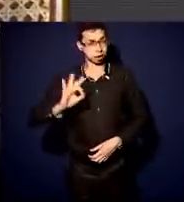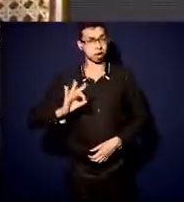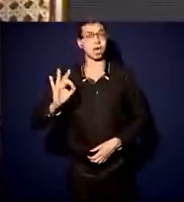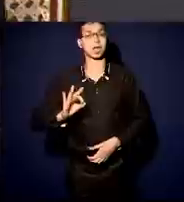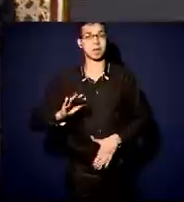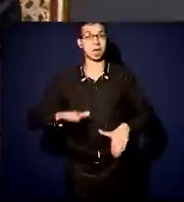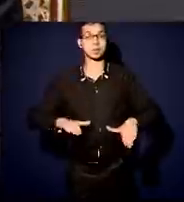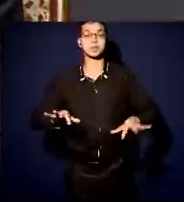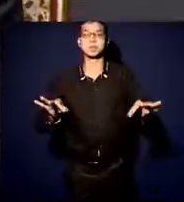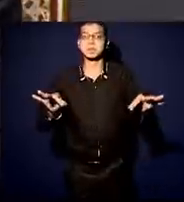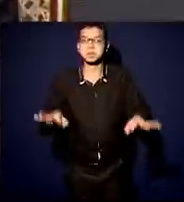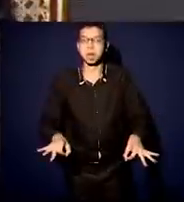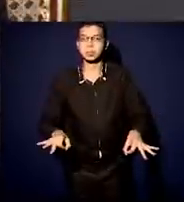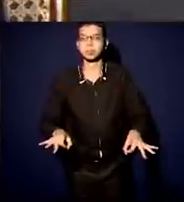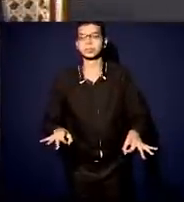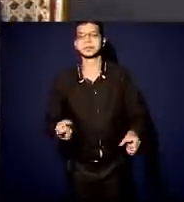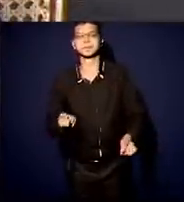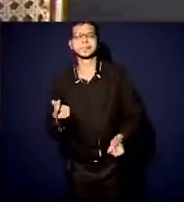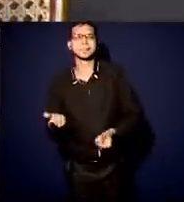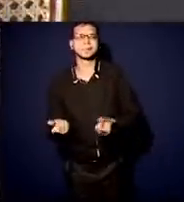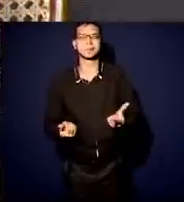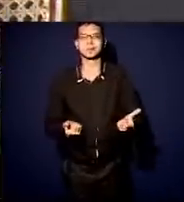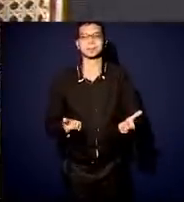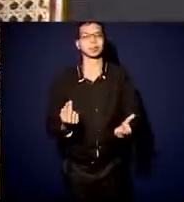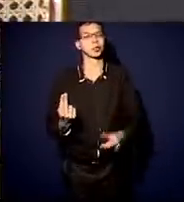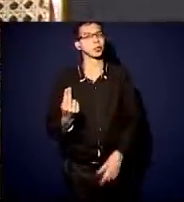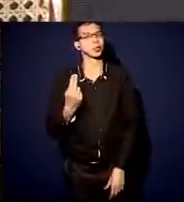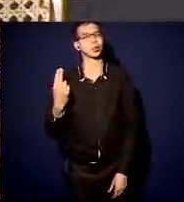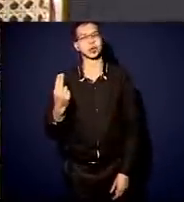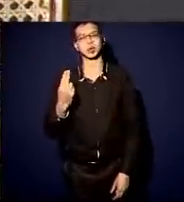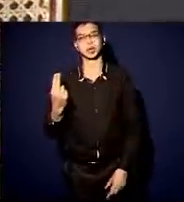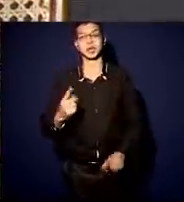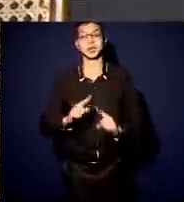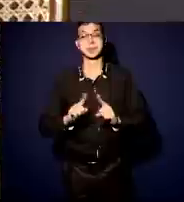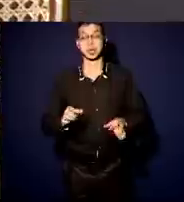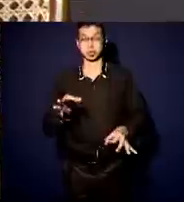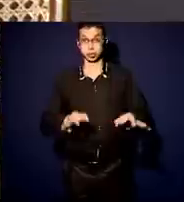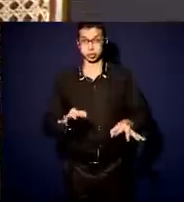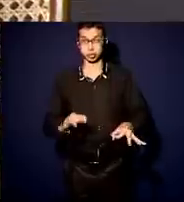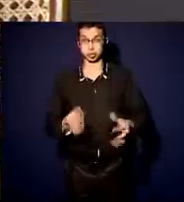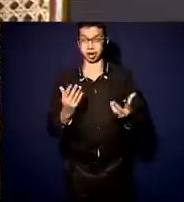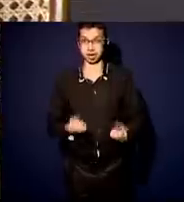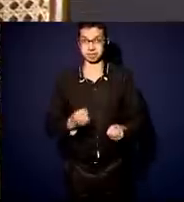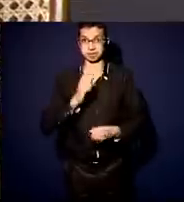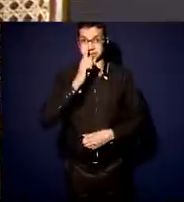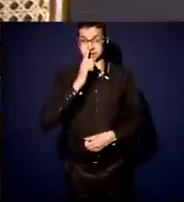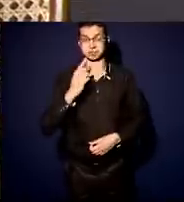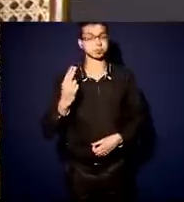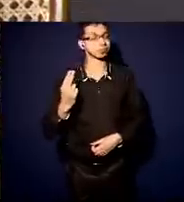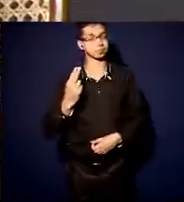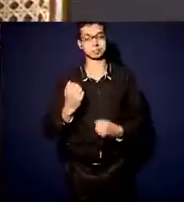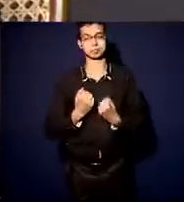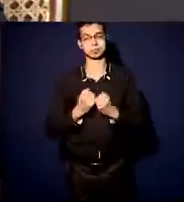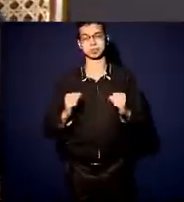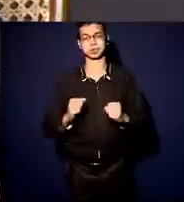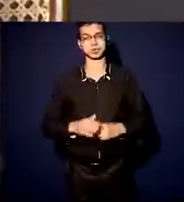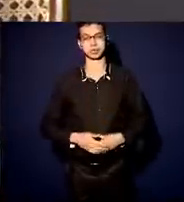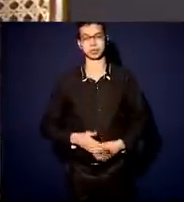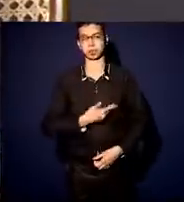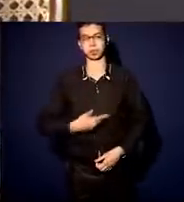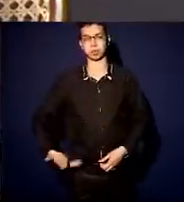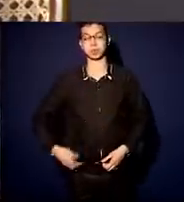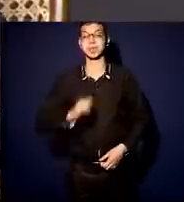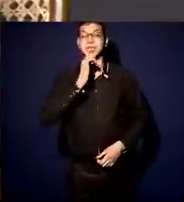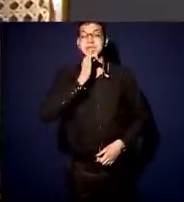certo, pode não dar. Só que o arcabouço jurídico que a gente tem não tolera riscos para a máquina pública. Se alguém arriscar um